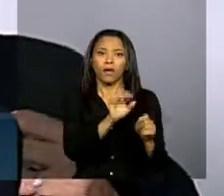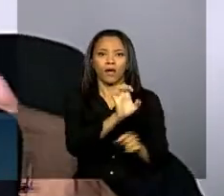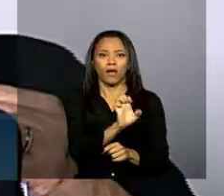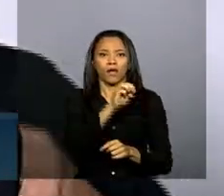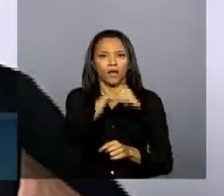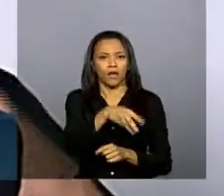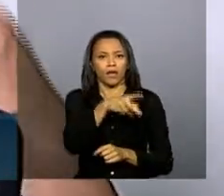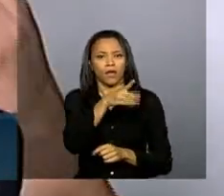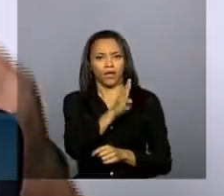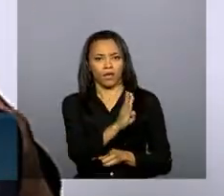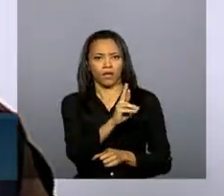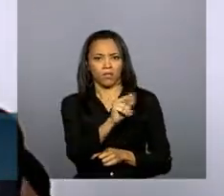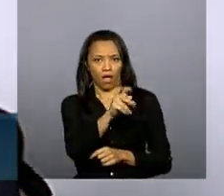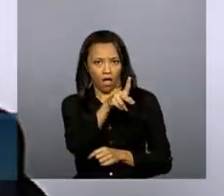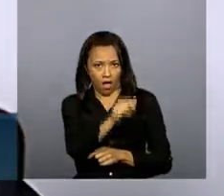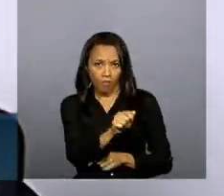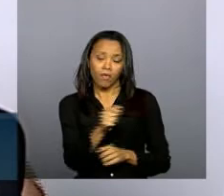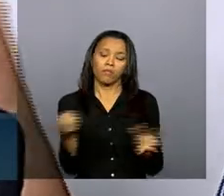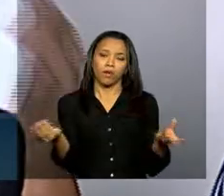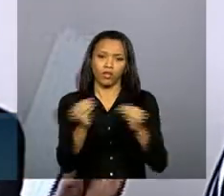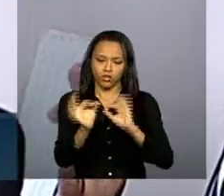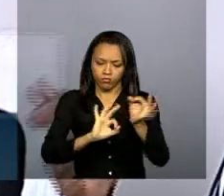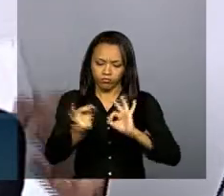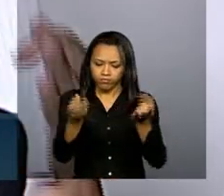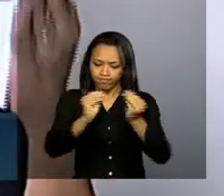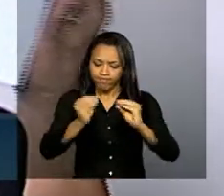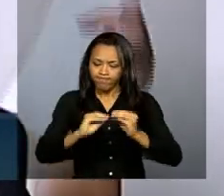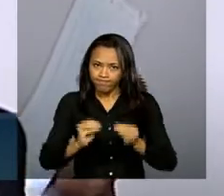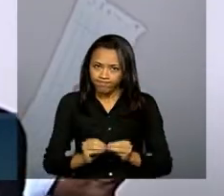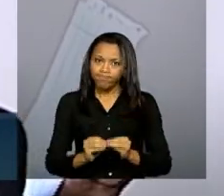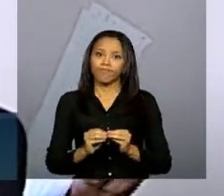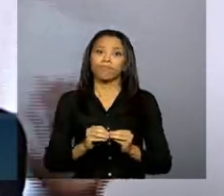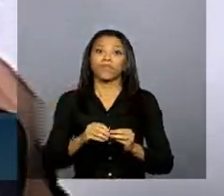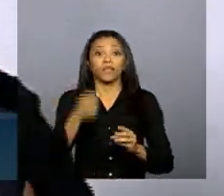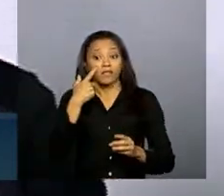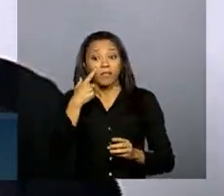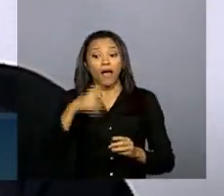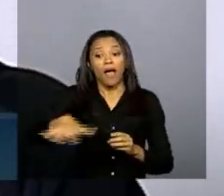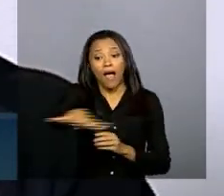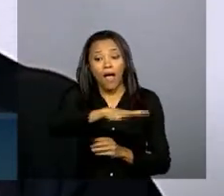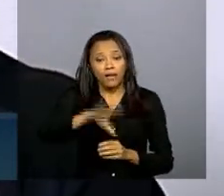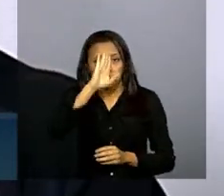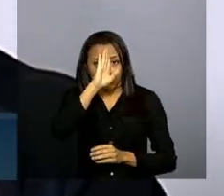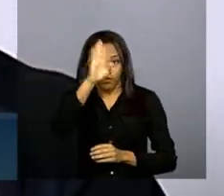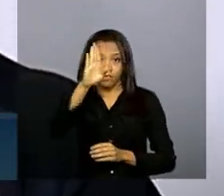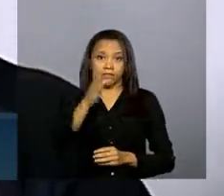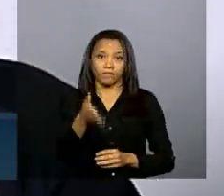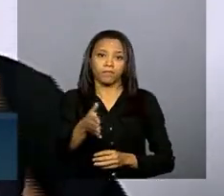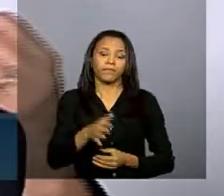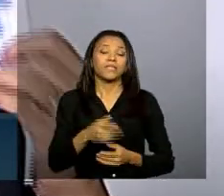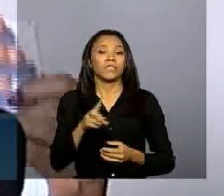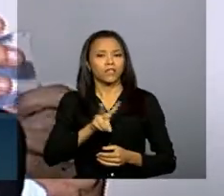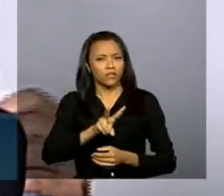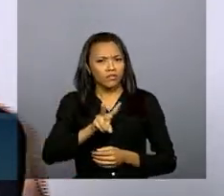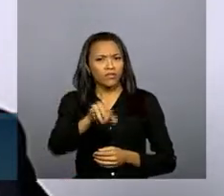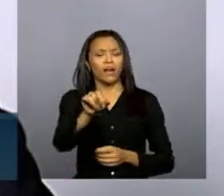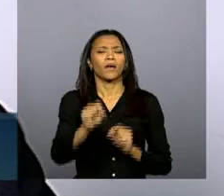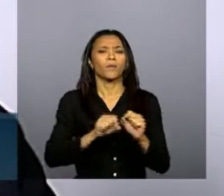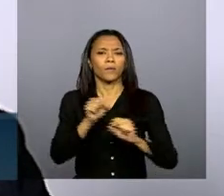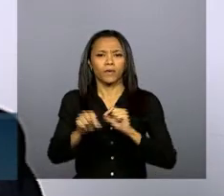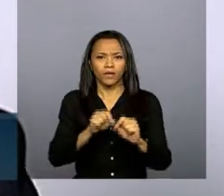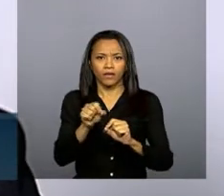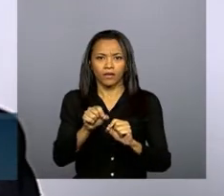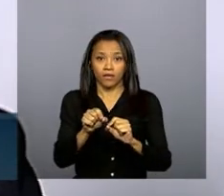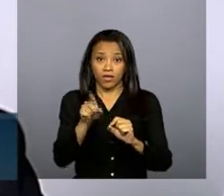ministérios e ampliarmos no escala nacional obviamente com áreas prioritárias o produtor de águas isso vai na direção do que o